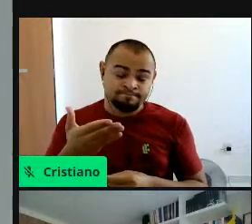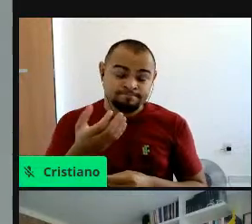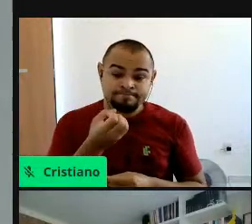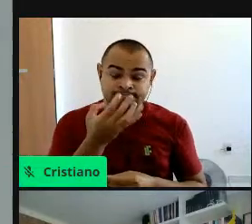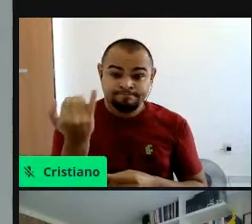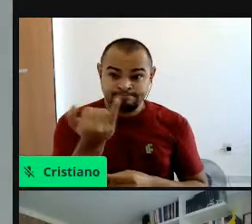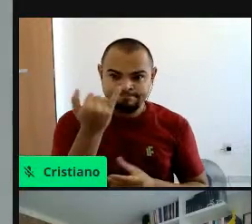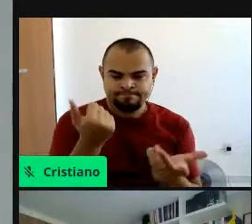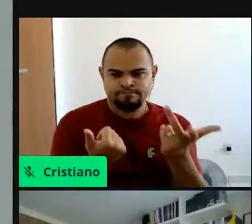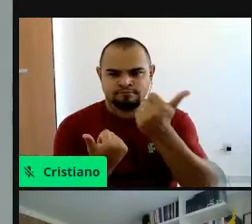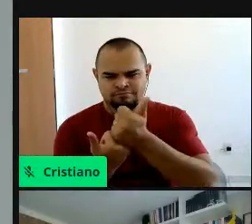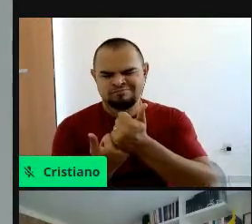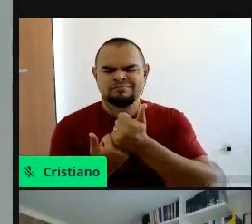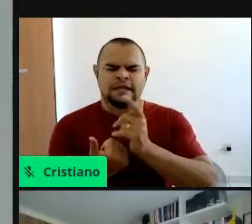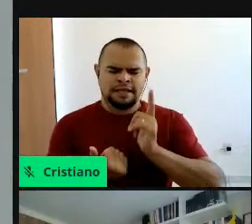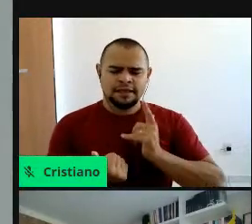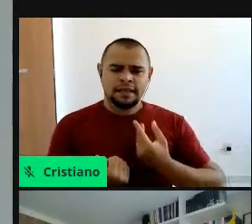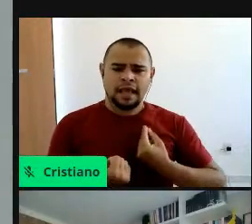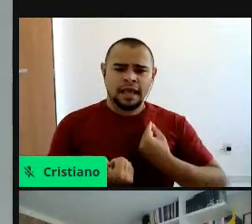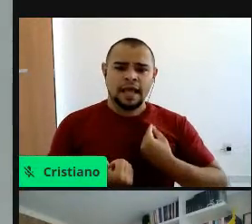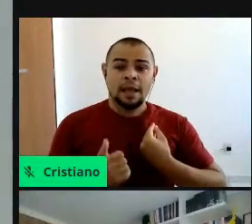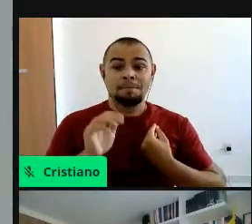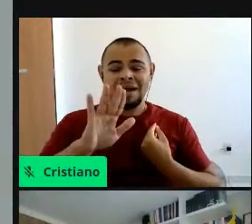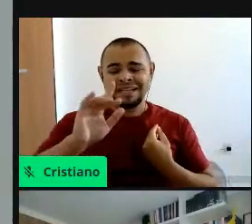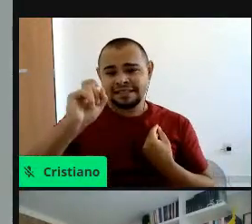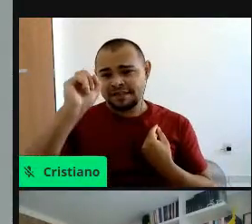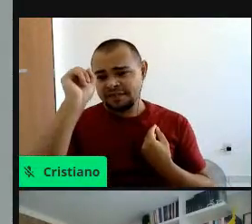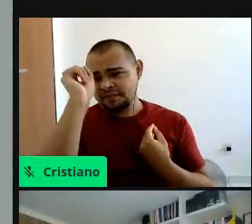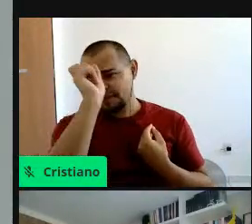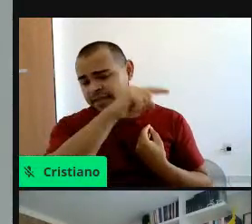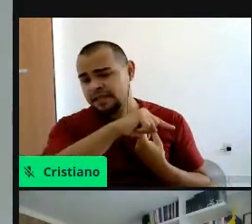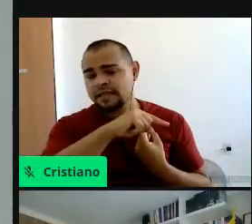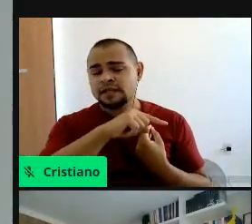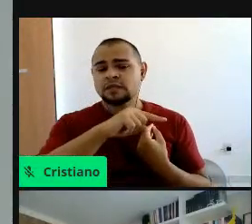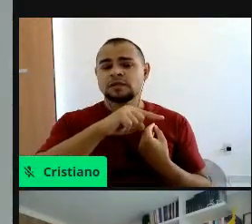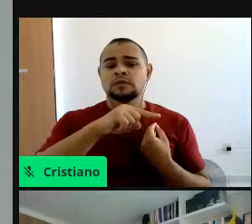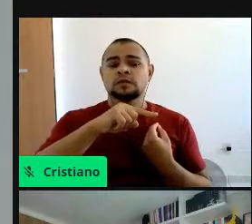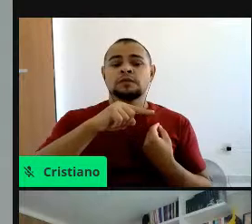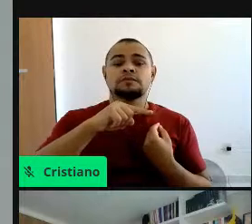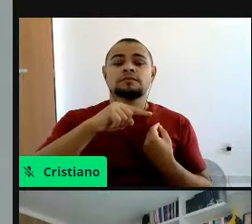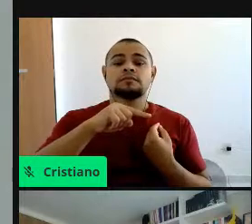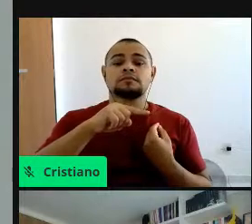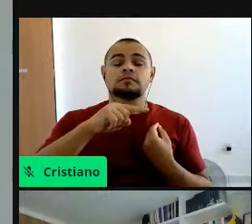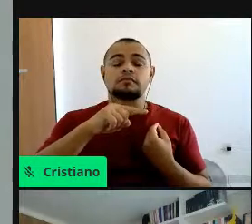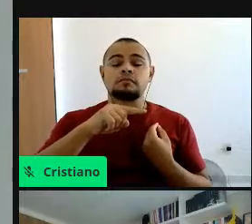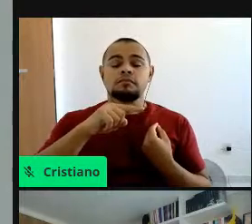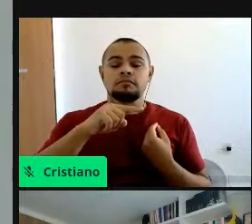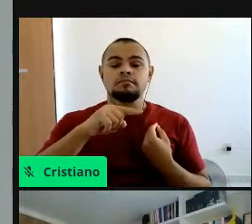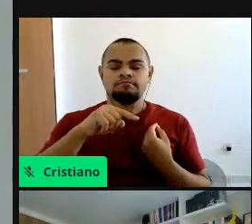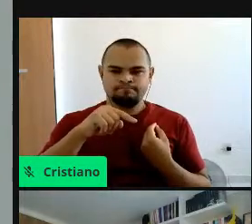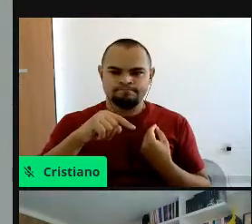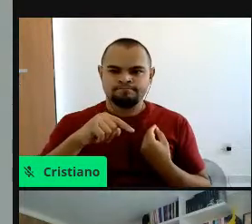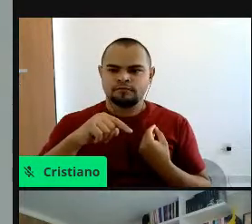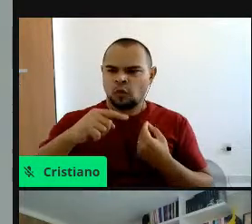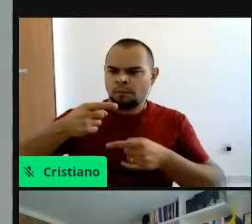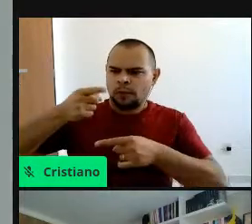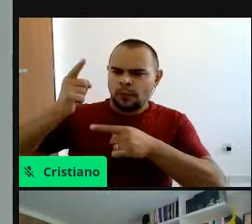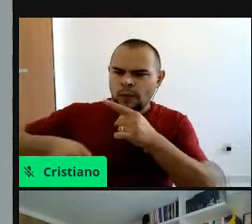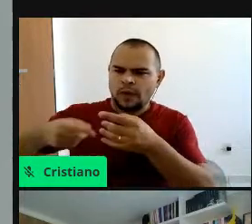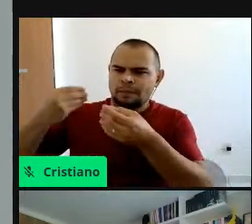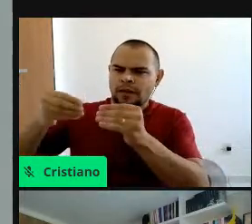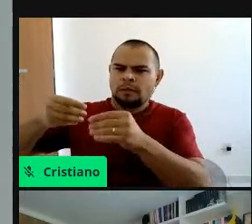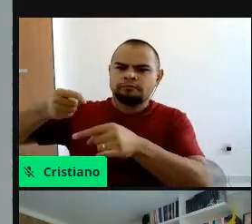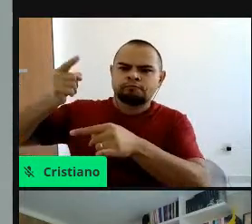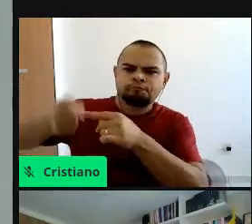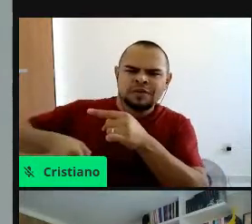né, porém, é difícil, né, se chegar a, a essa proibição ou banimento desse